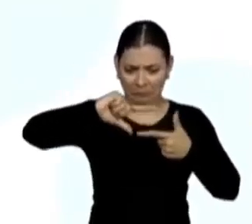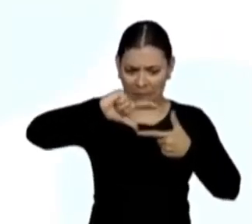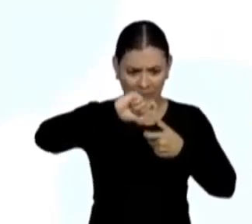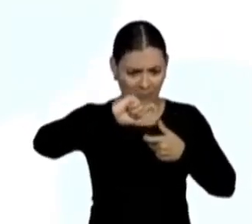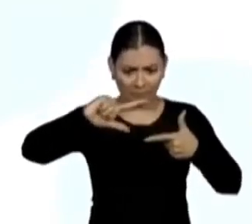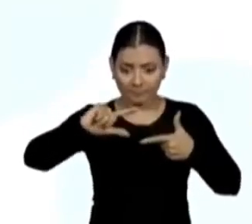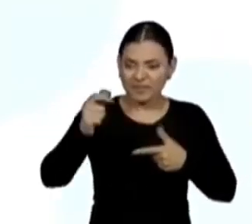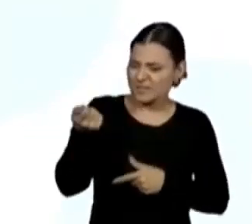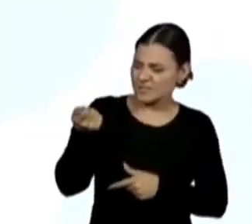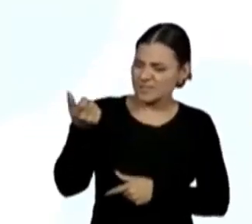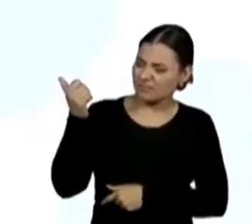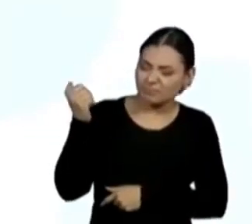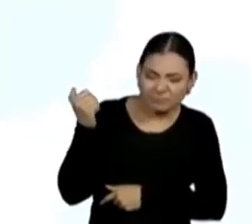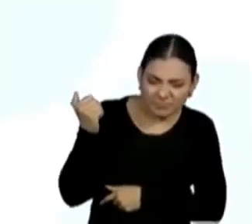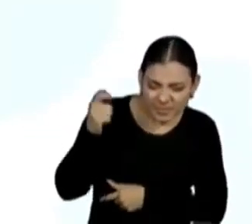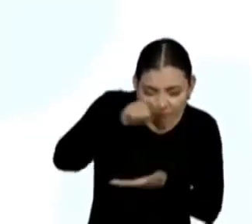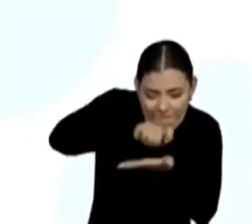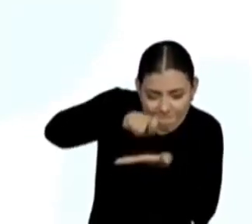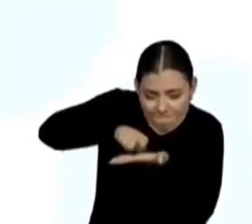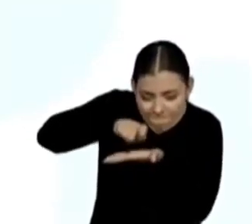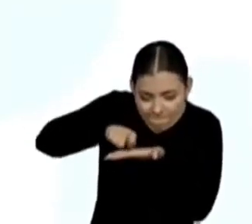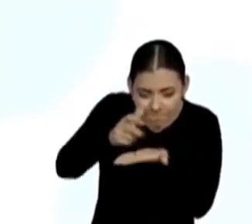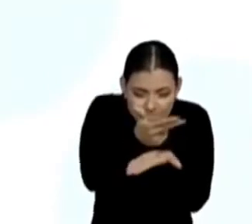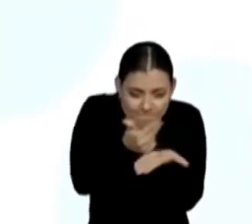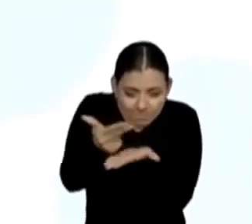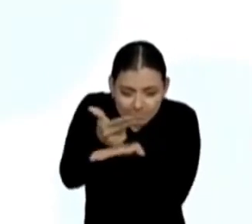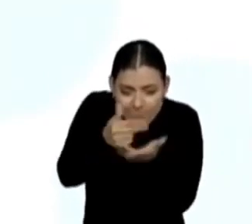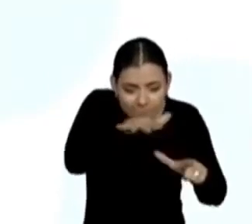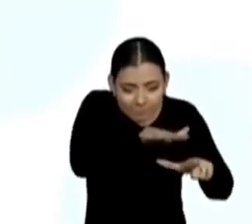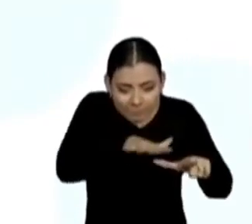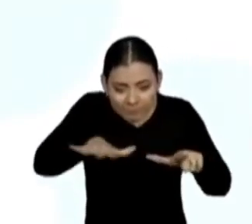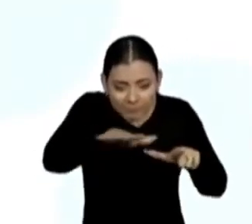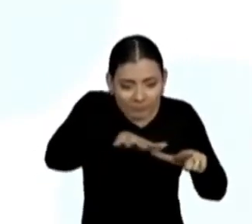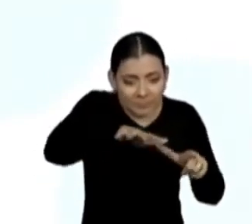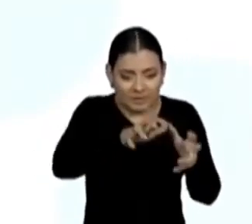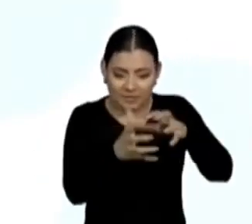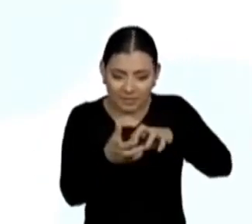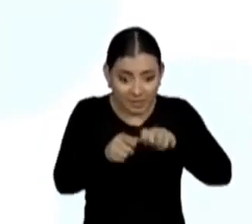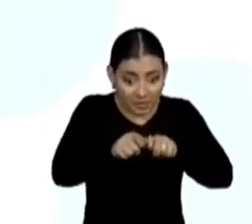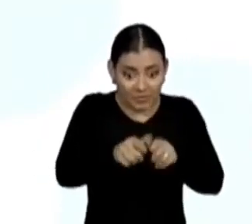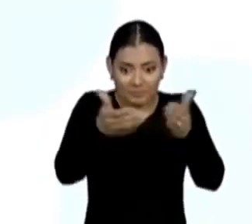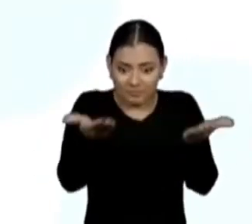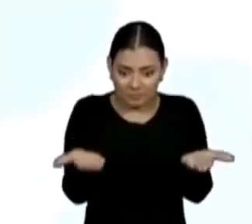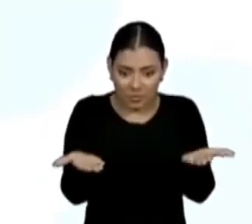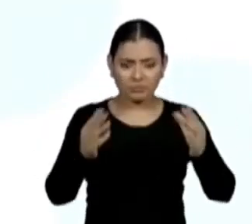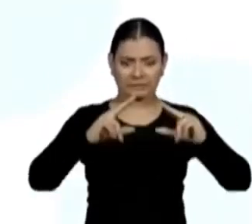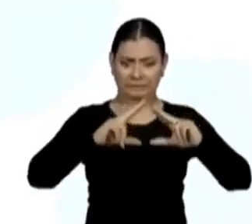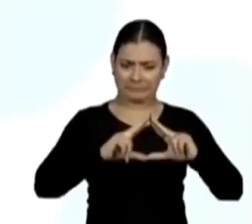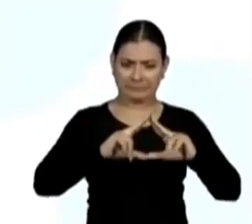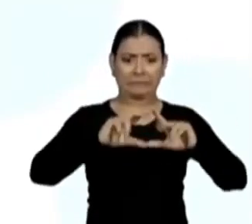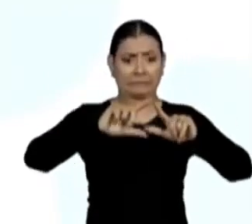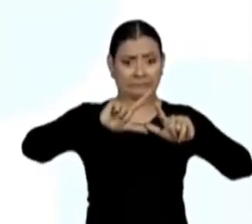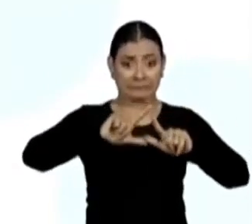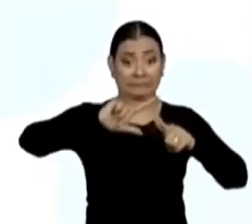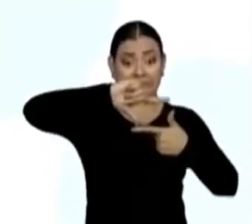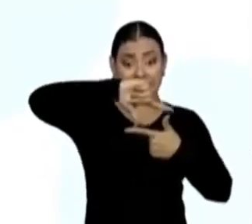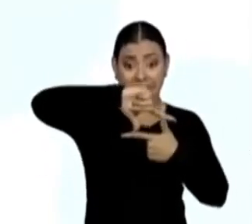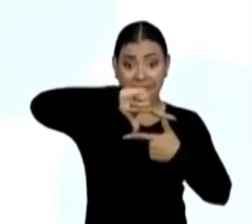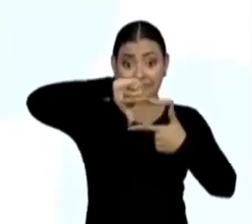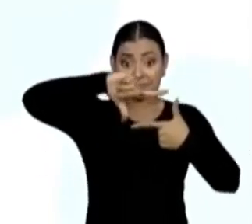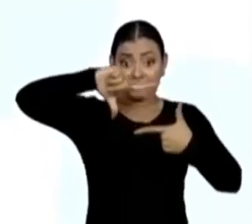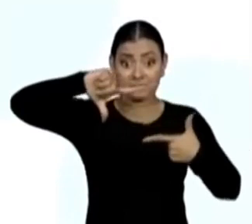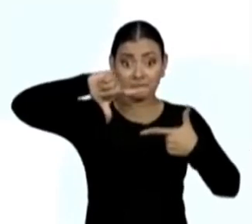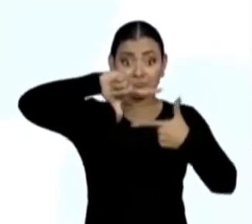Segure bem seu lápis, não deixe escapar. Desenhe cada forma, o sólido deve fechar. Retângulo, quadrado, com base triangular.